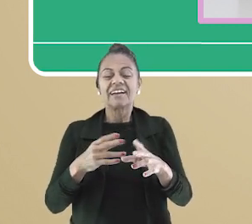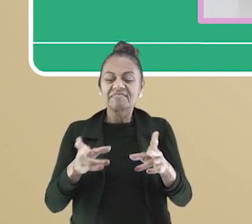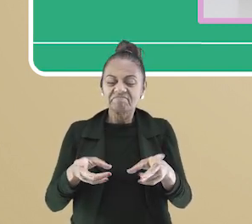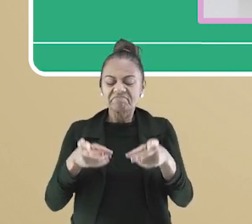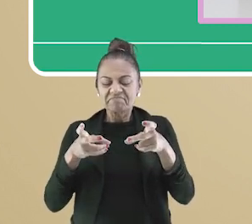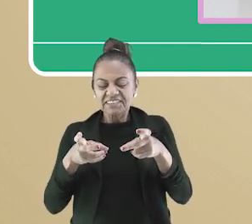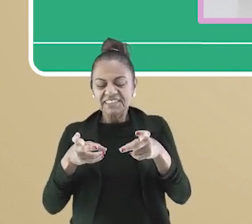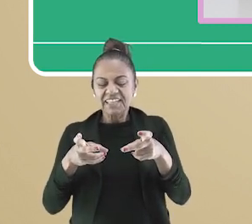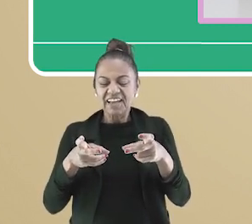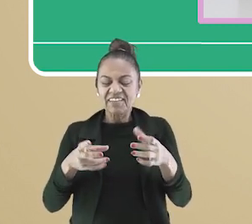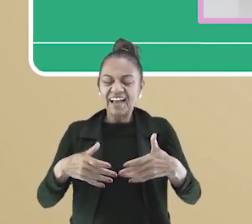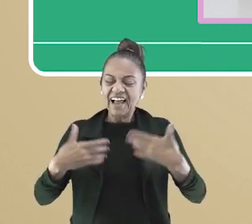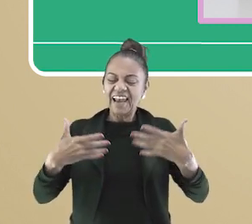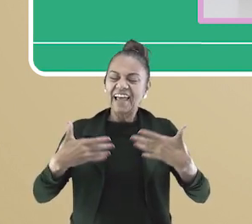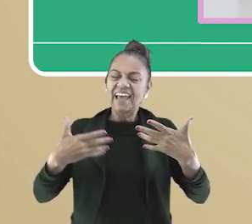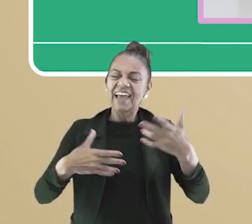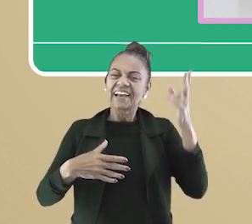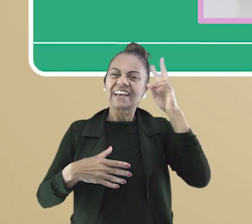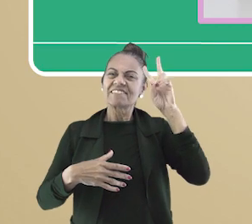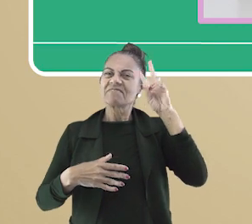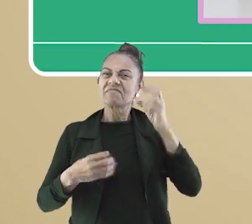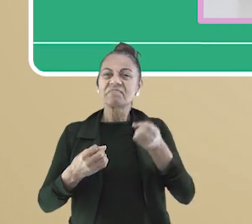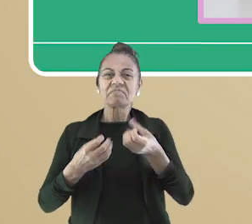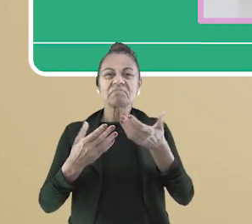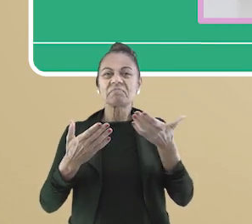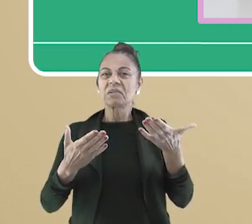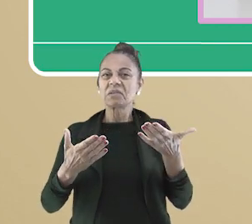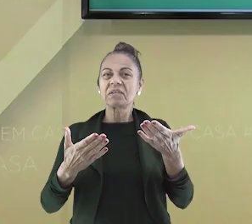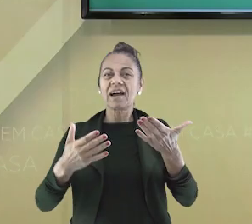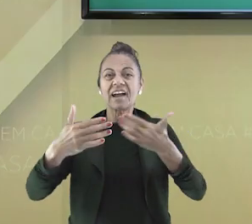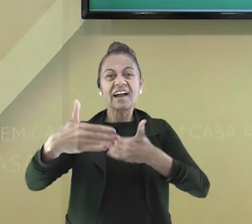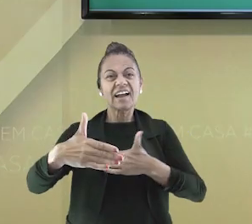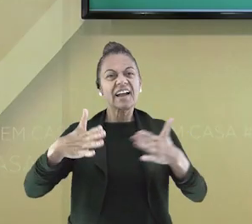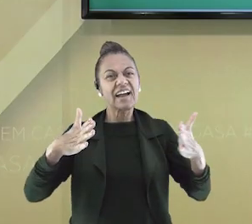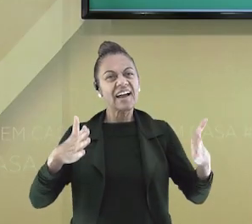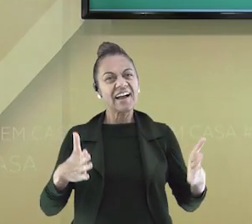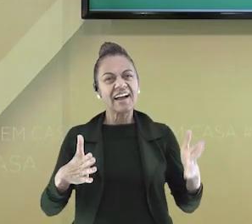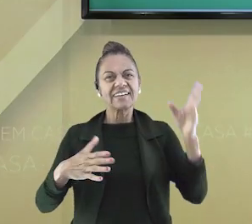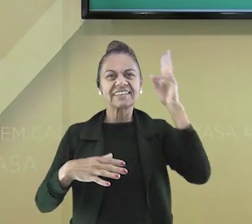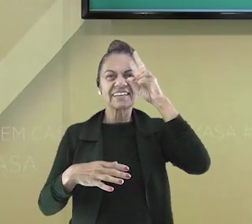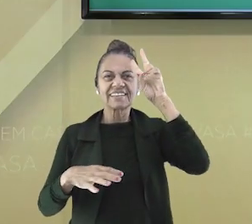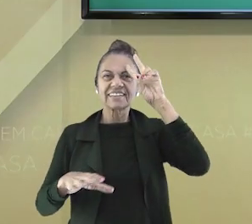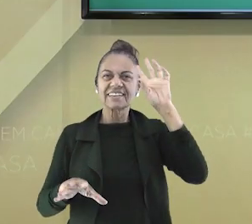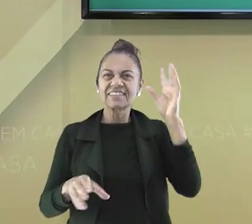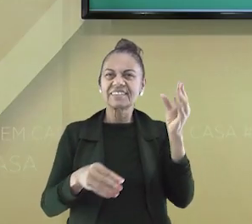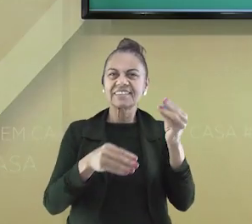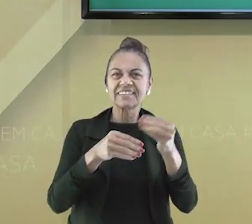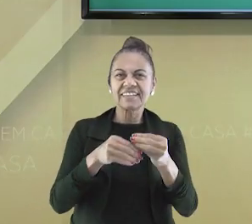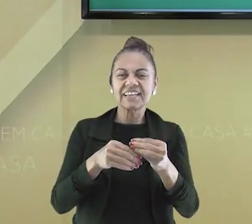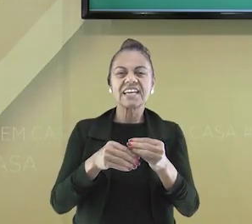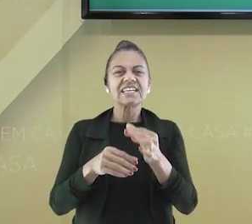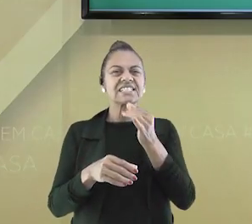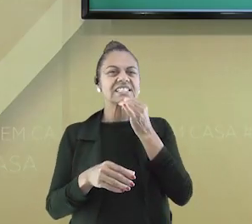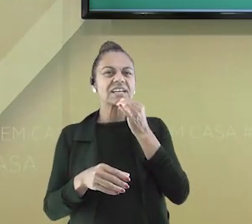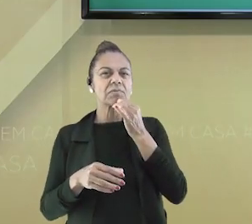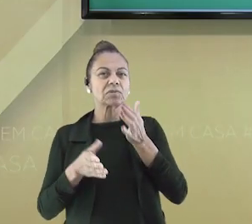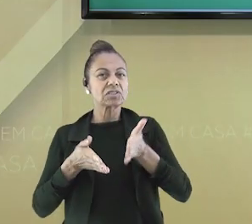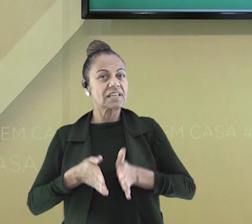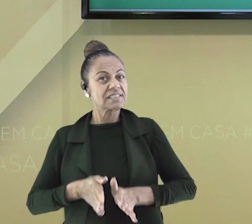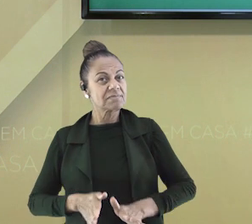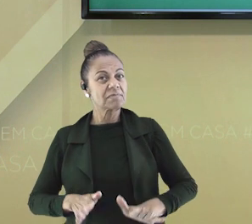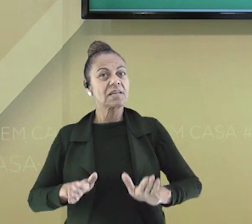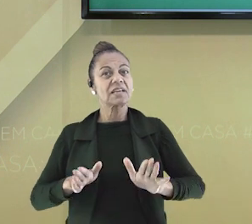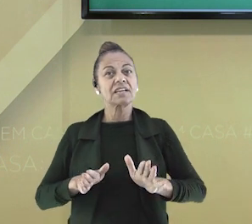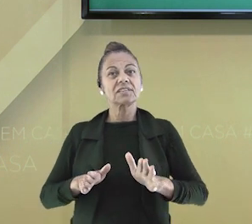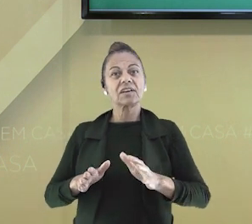a guardar, trazendo alegrias e boas lembranças. Podemos chamar de caixa das recordações. Serve para